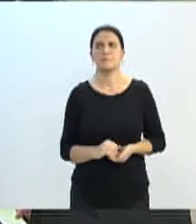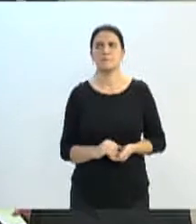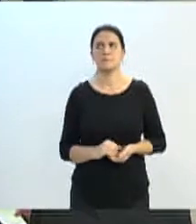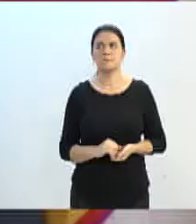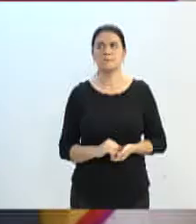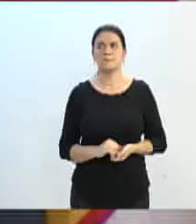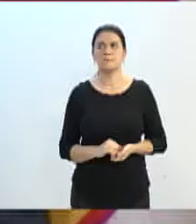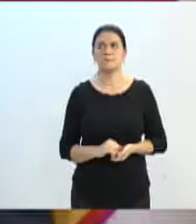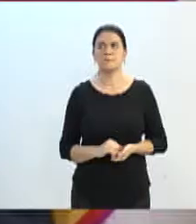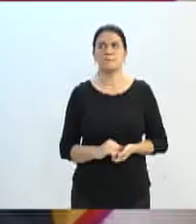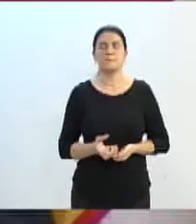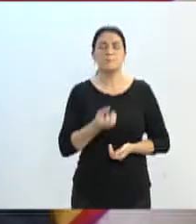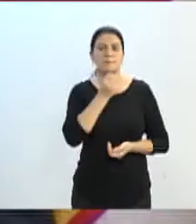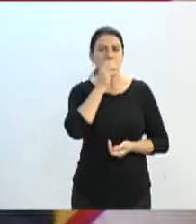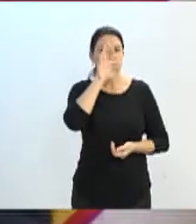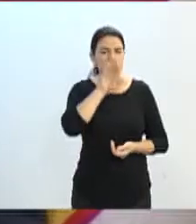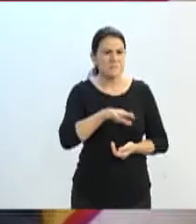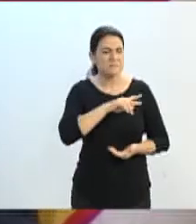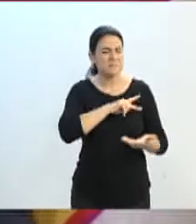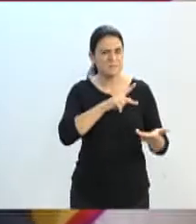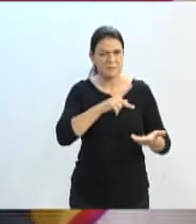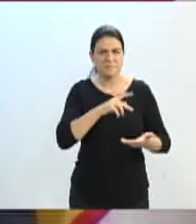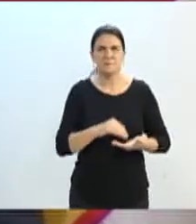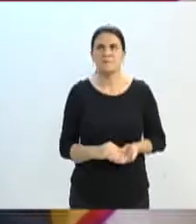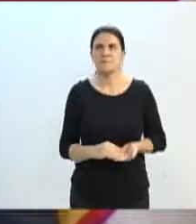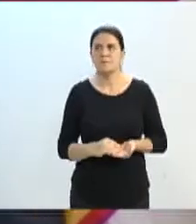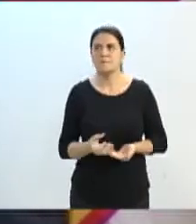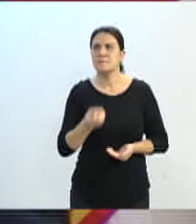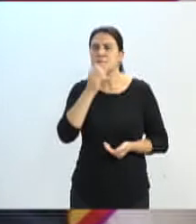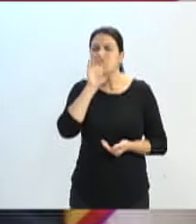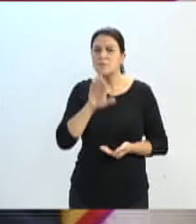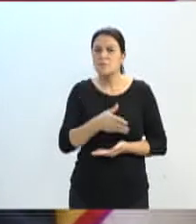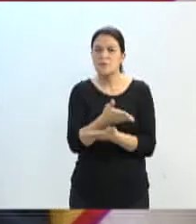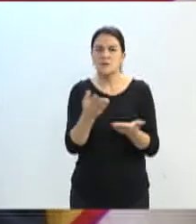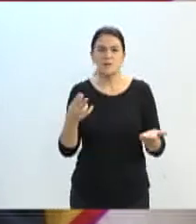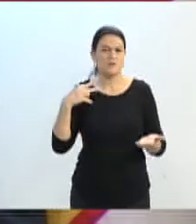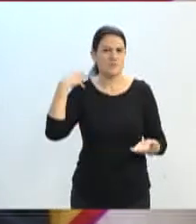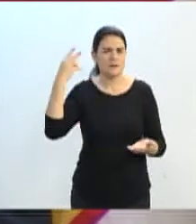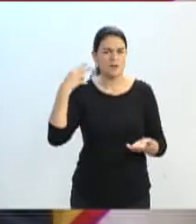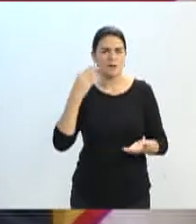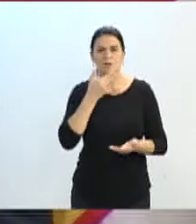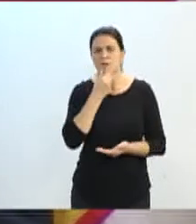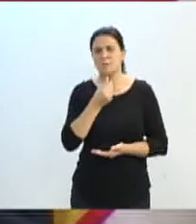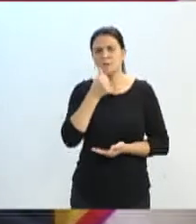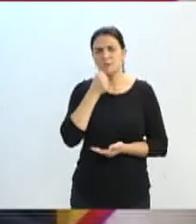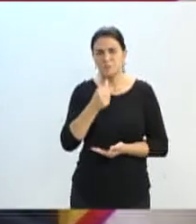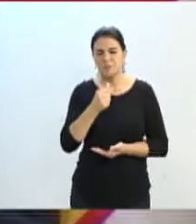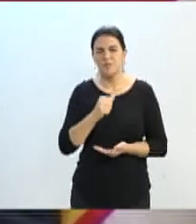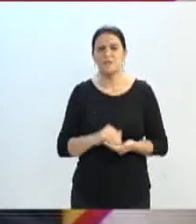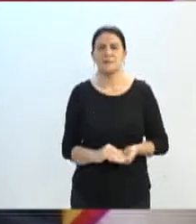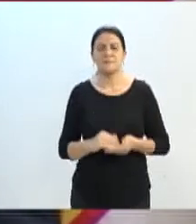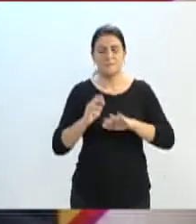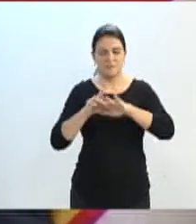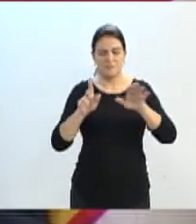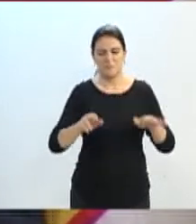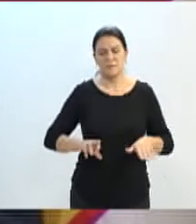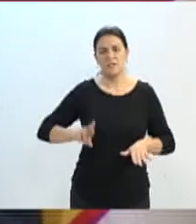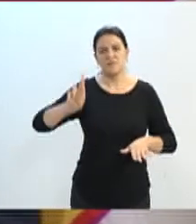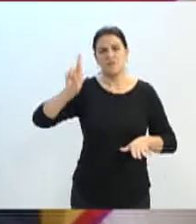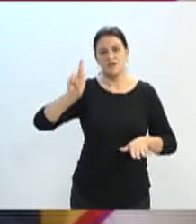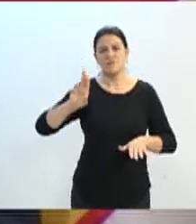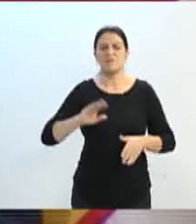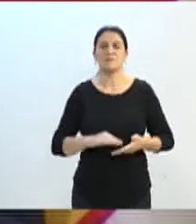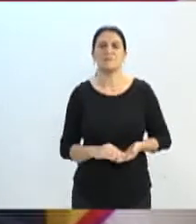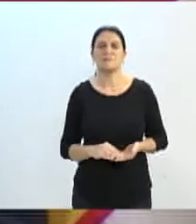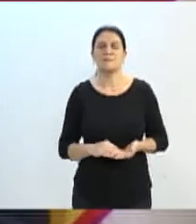Boa tarde, presidente. Boa tarde, senhores vereadores, senhoras vereadoras, a mesa diretora. Então,